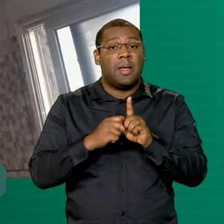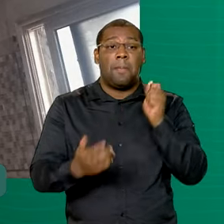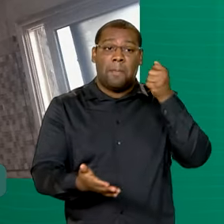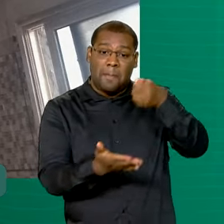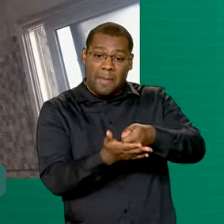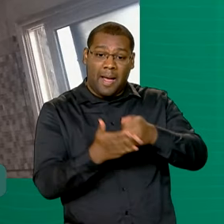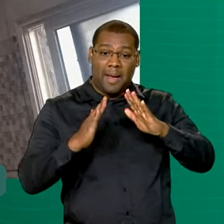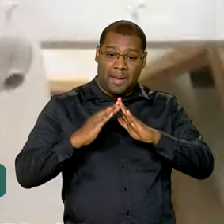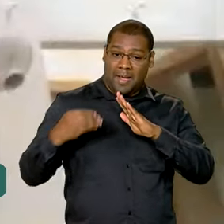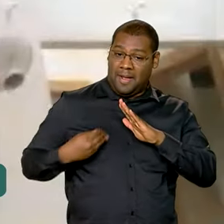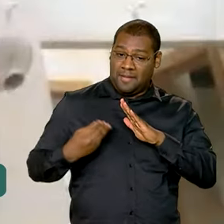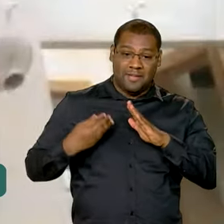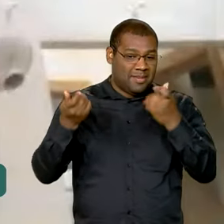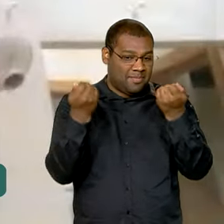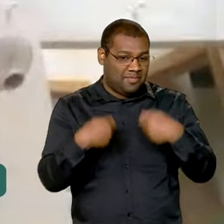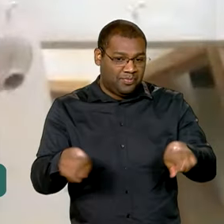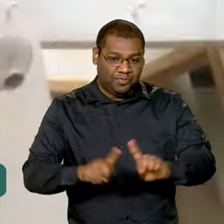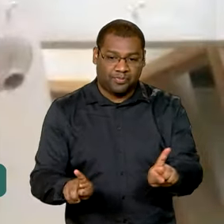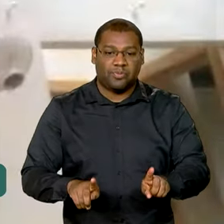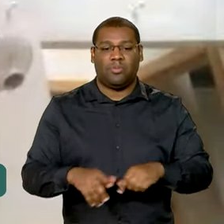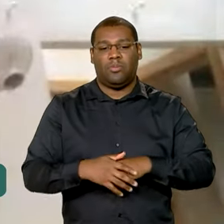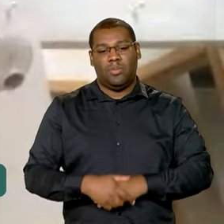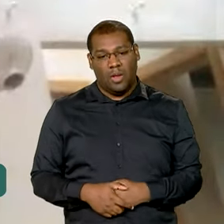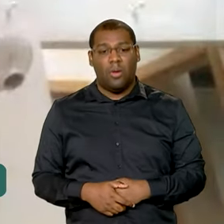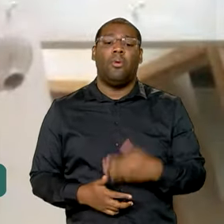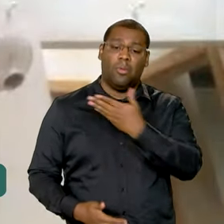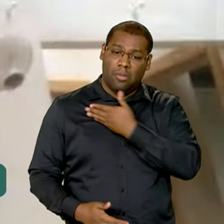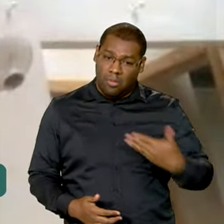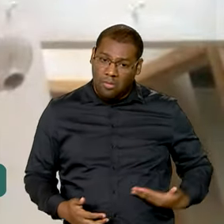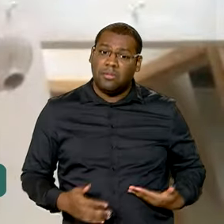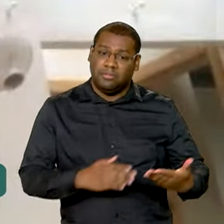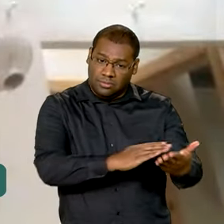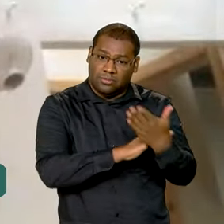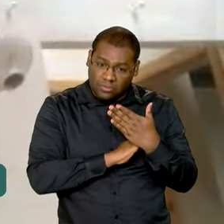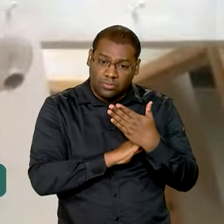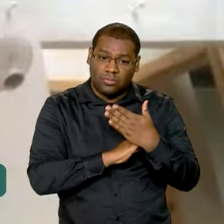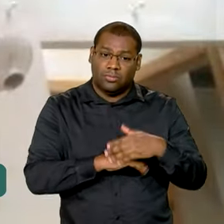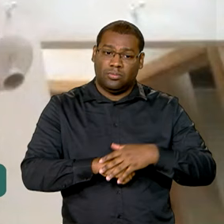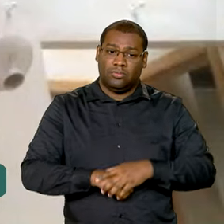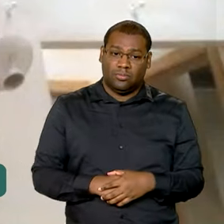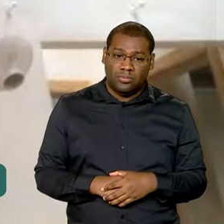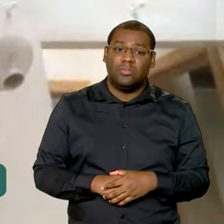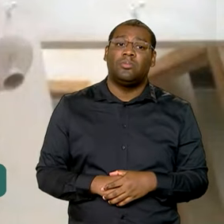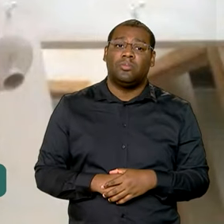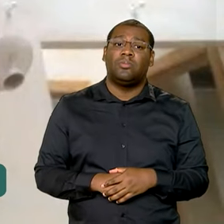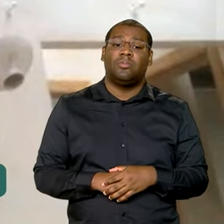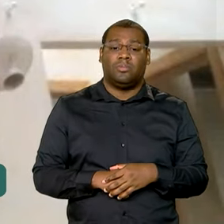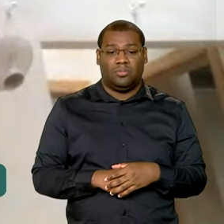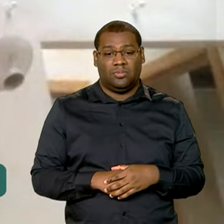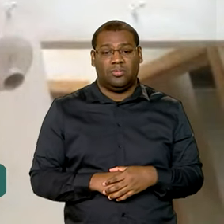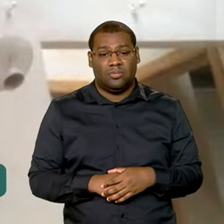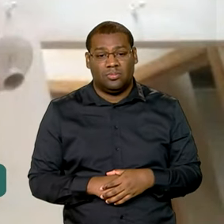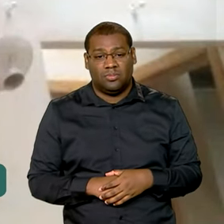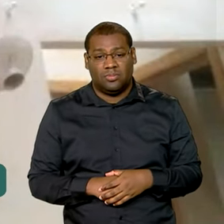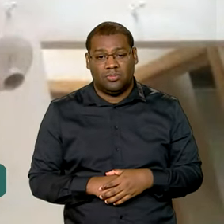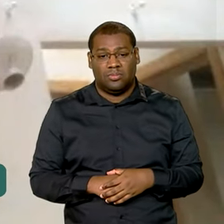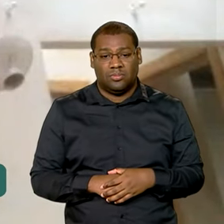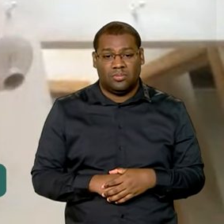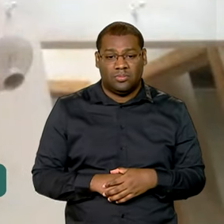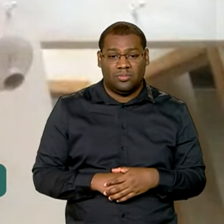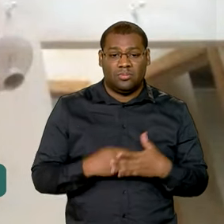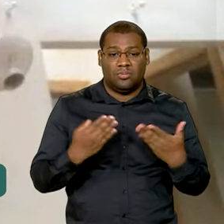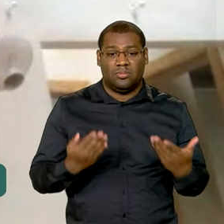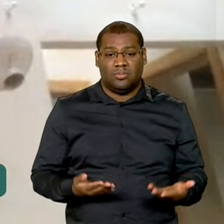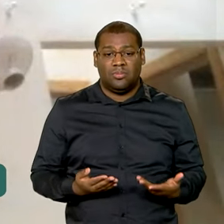pagamento das parcelas. Vai ajudar muito, até a gente conseguir se equilibrar, porque o mês está